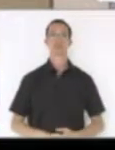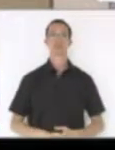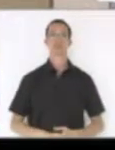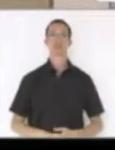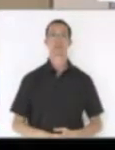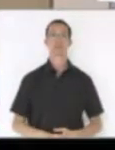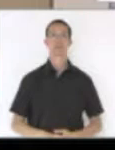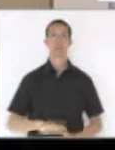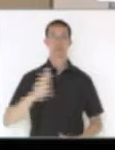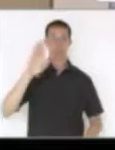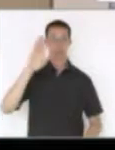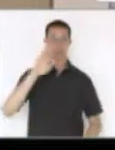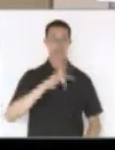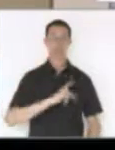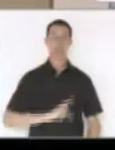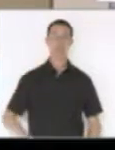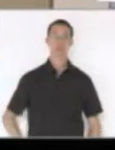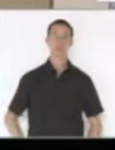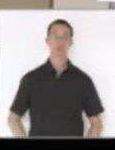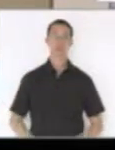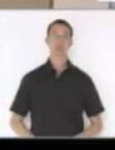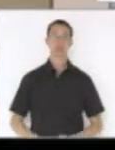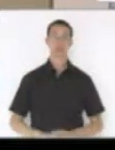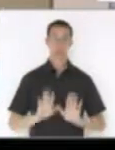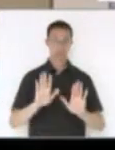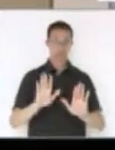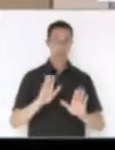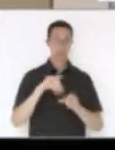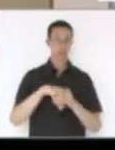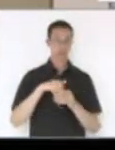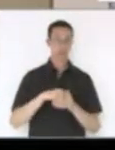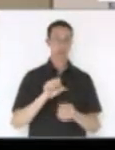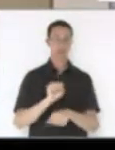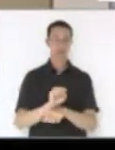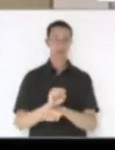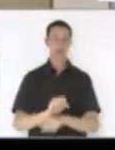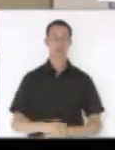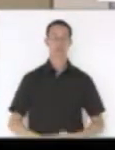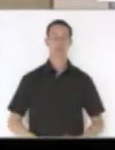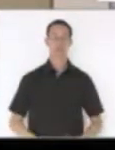Pela ordem, senhor presidente. Bom, terminado, e votado, eu lhe dou a palavra, deputado.